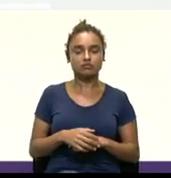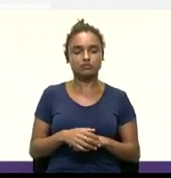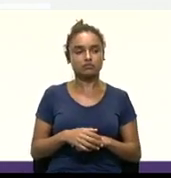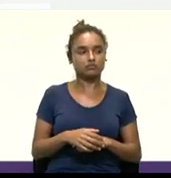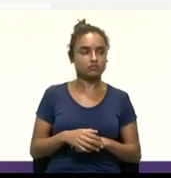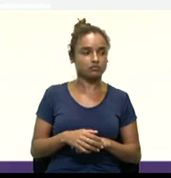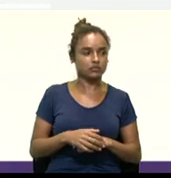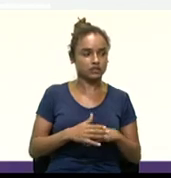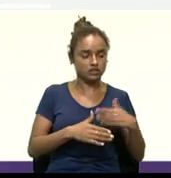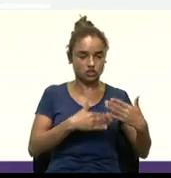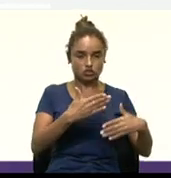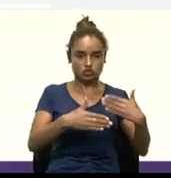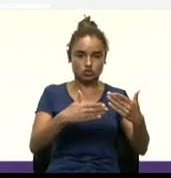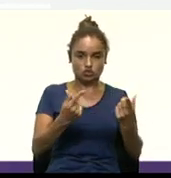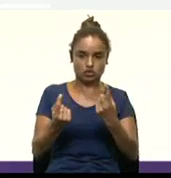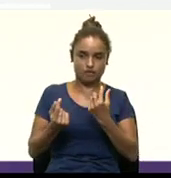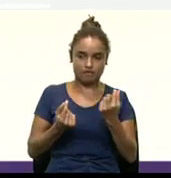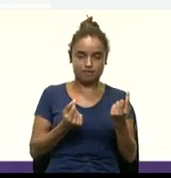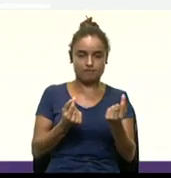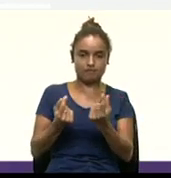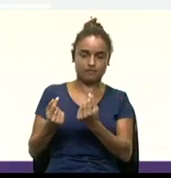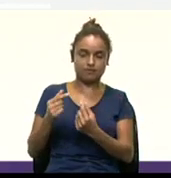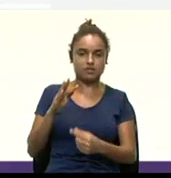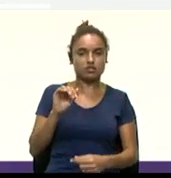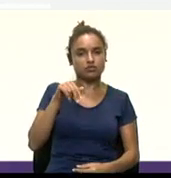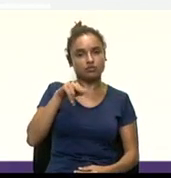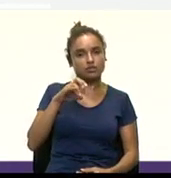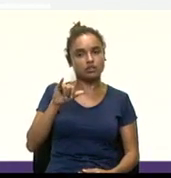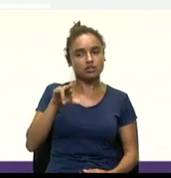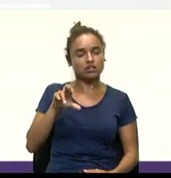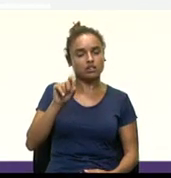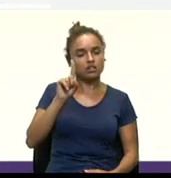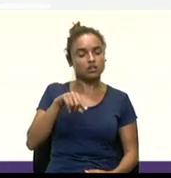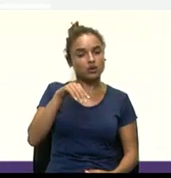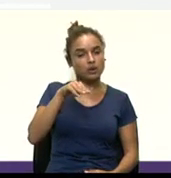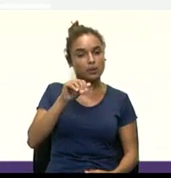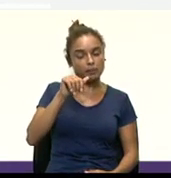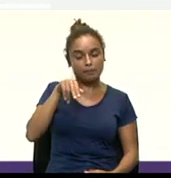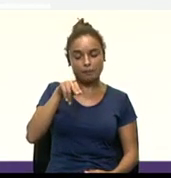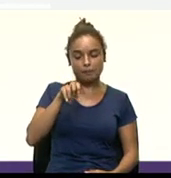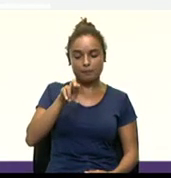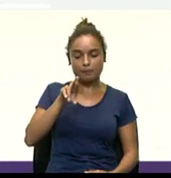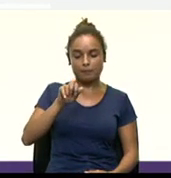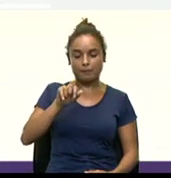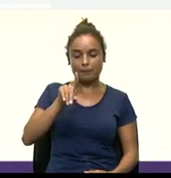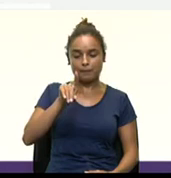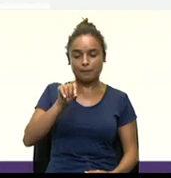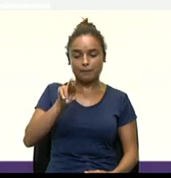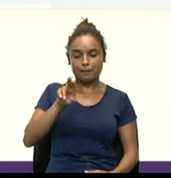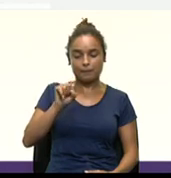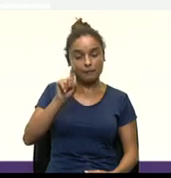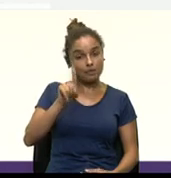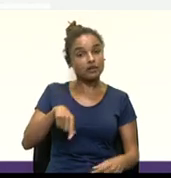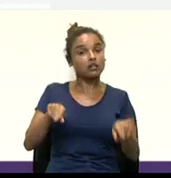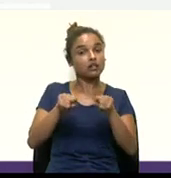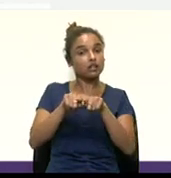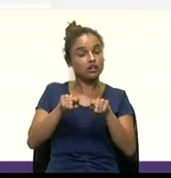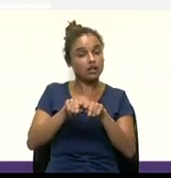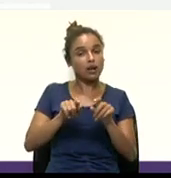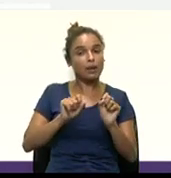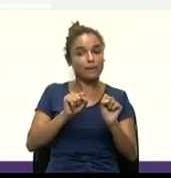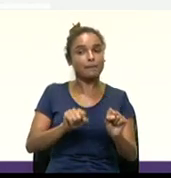esse processo financeiro, tá? E os mineradores, em função desse trabalho, também podem